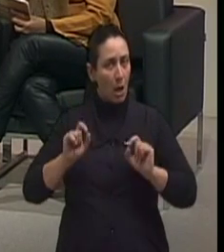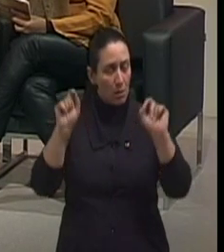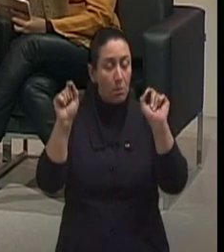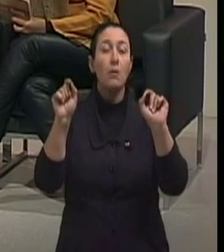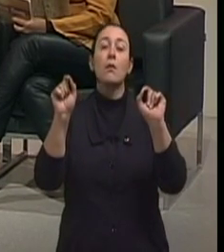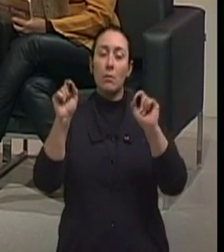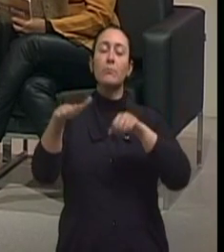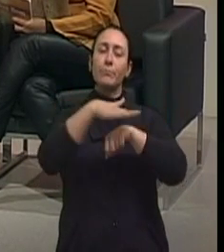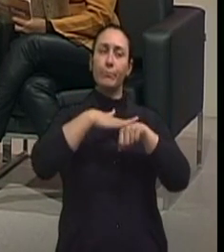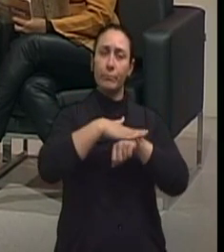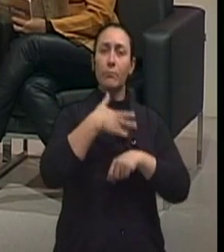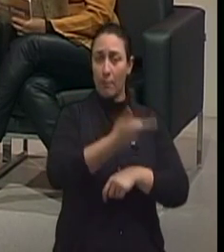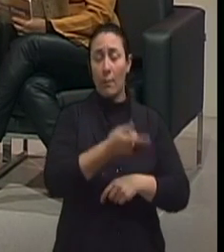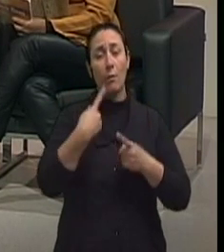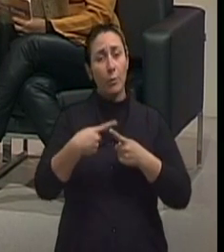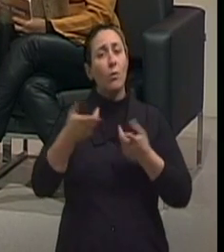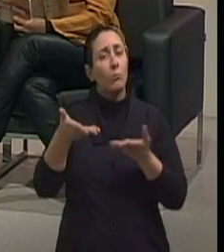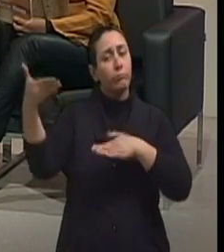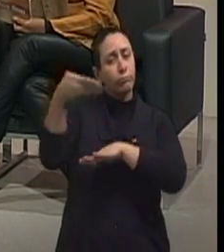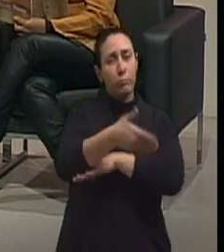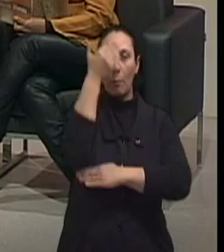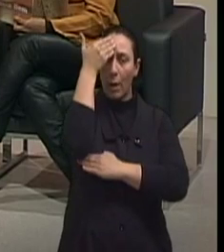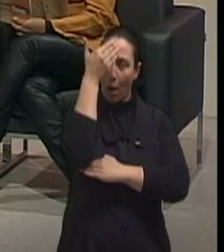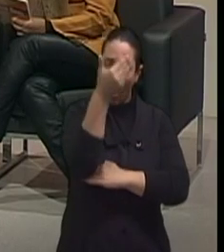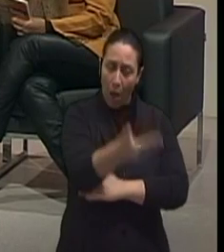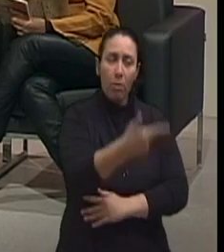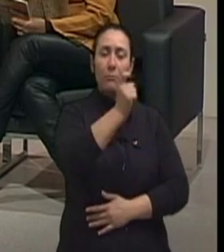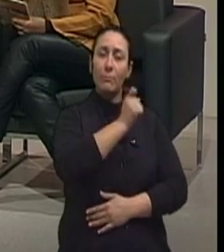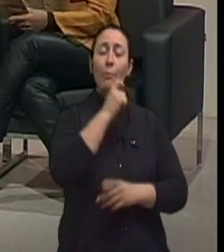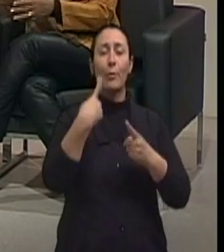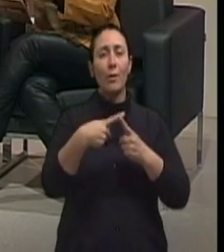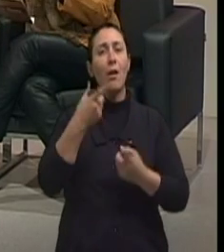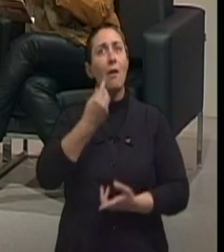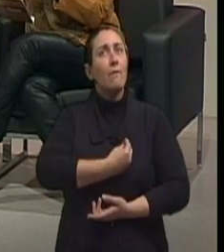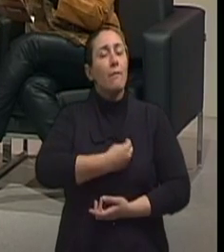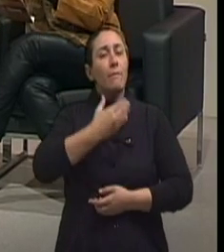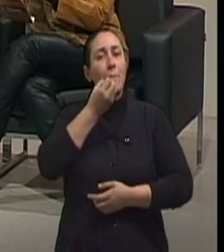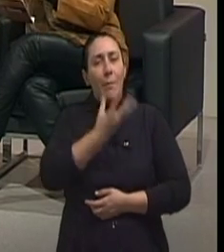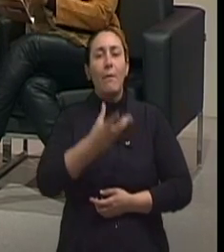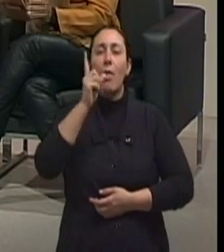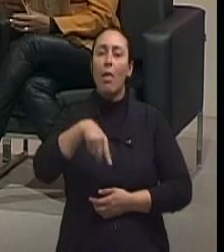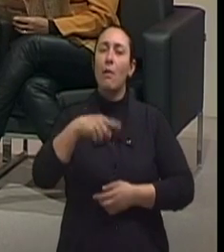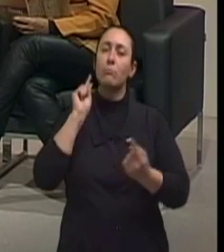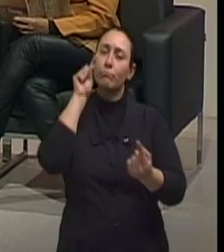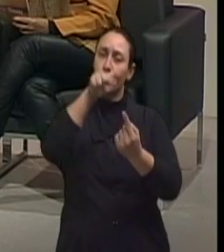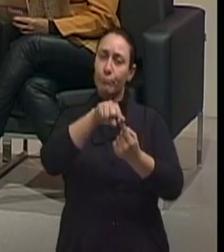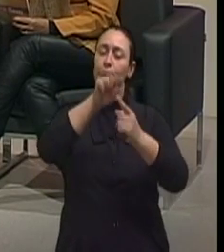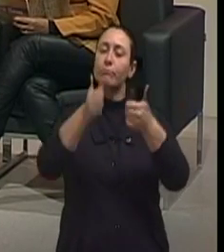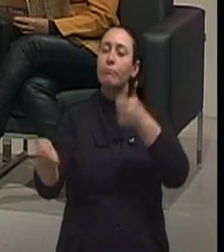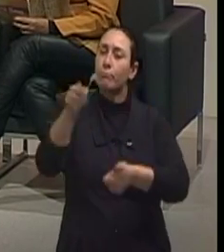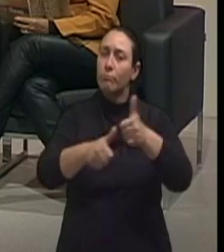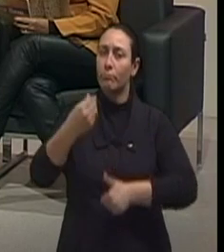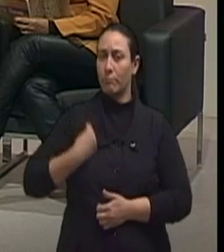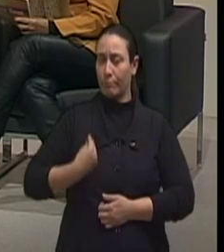porque isso quer dizer mais vida com mais qualidade. E esse é o foco do nosso programa, né? Esses dados são assustadores? São